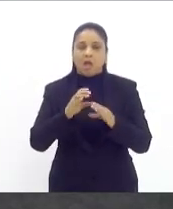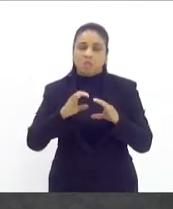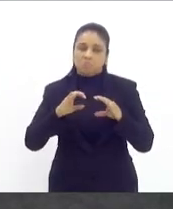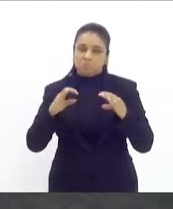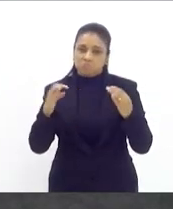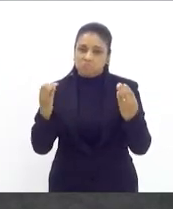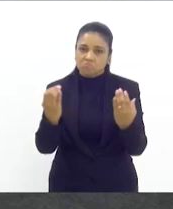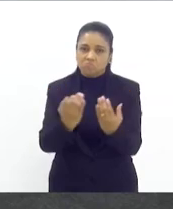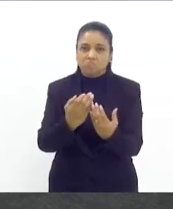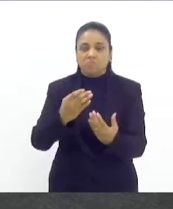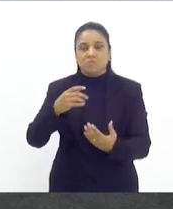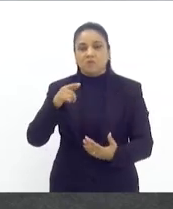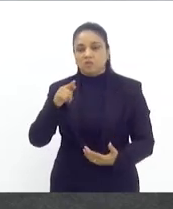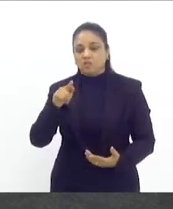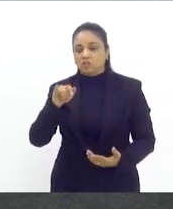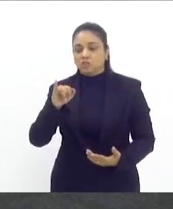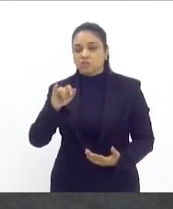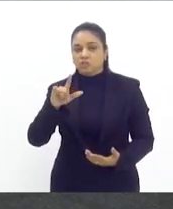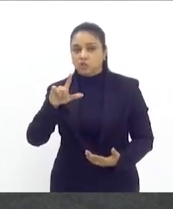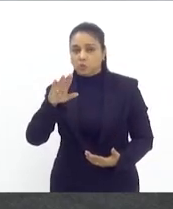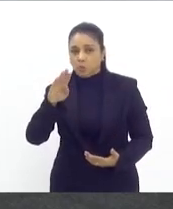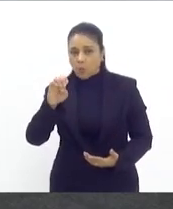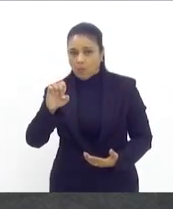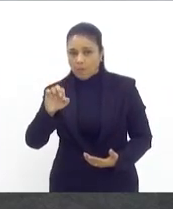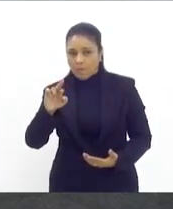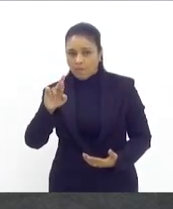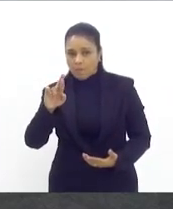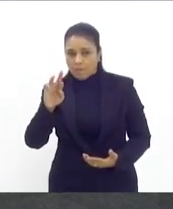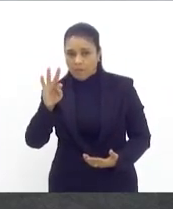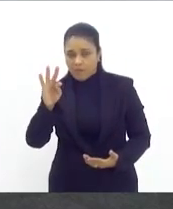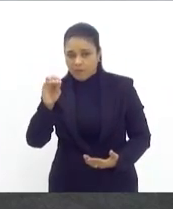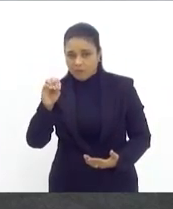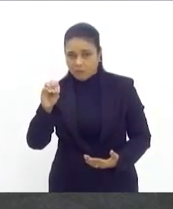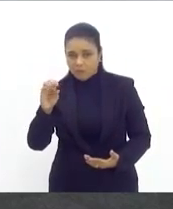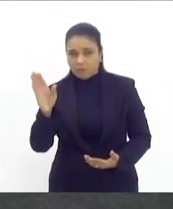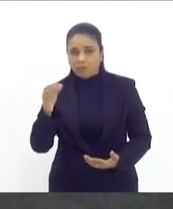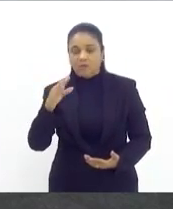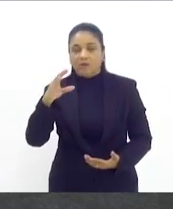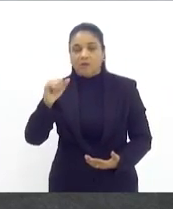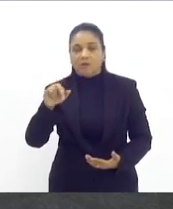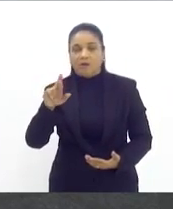barra Robson Grace. Entendeu a proposta, senhor presidente?